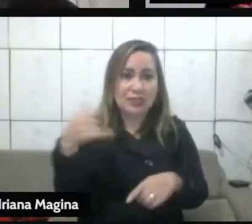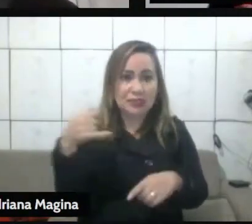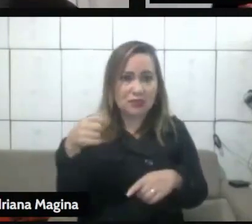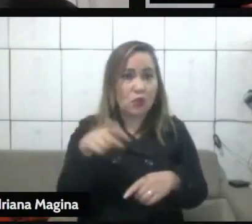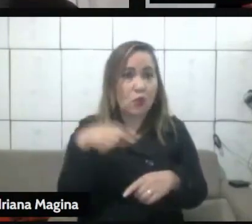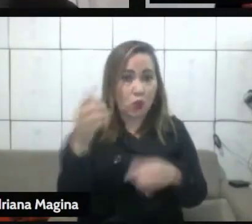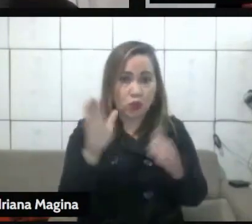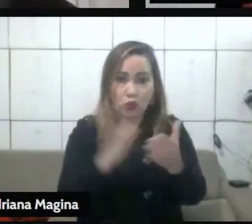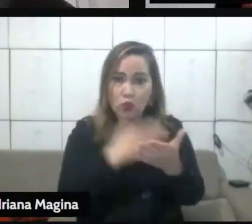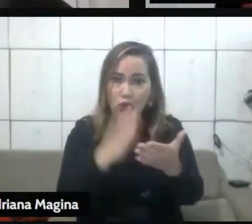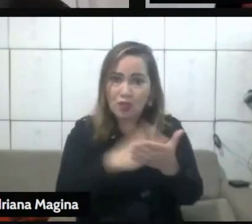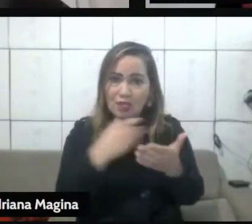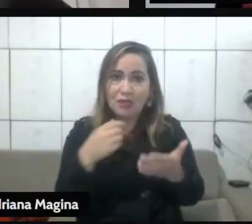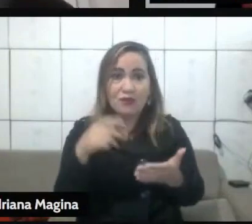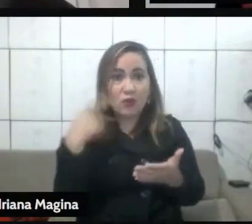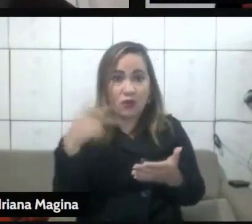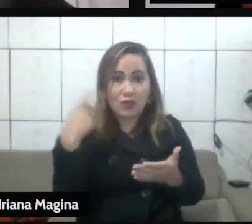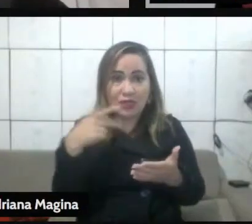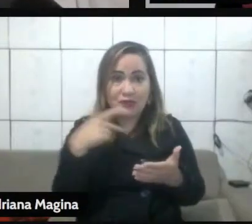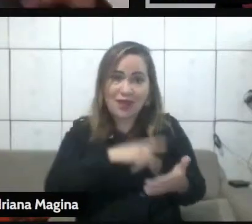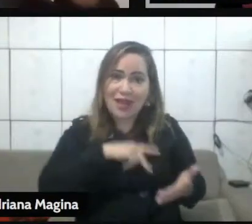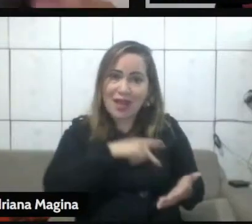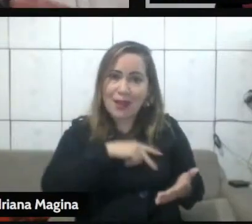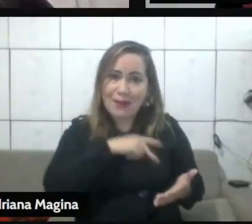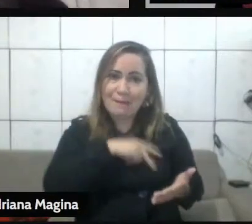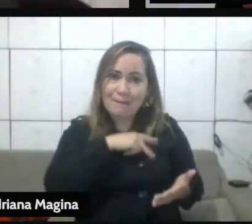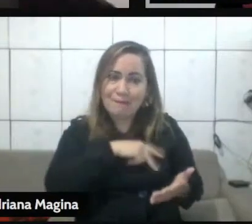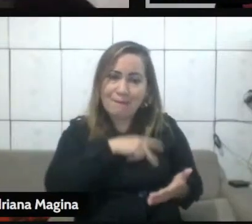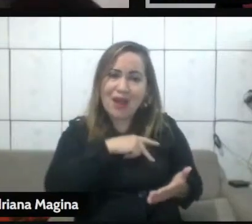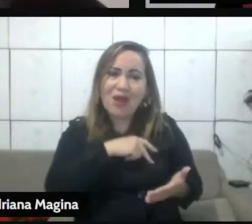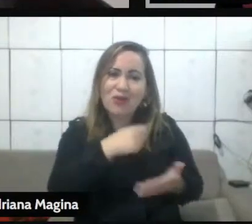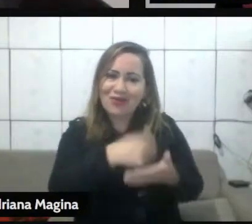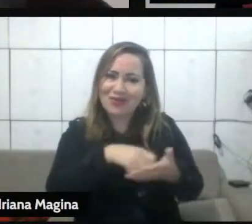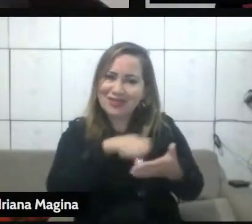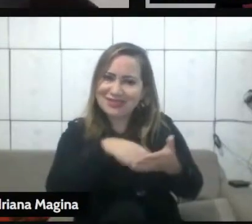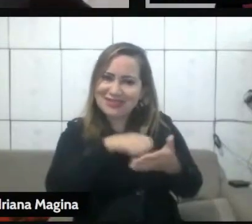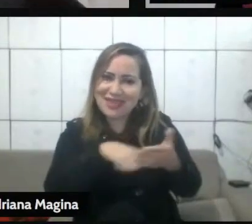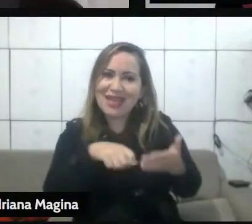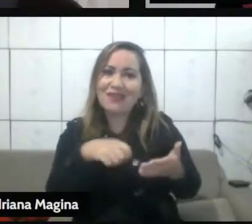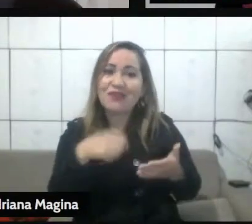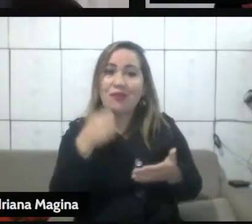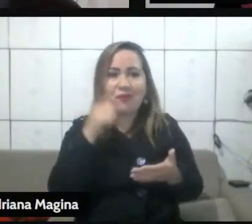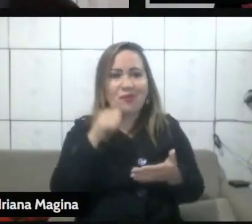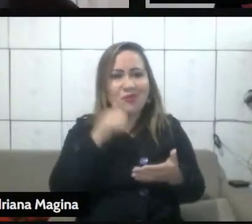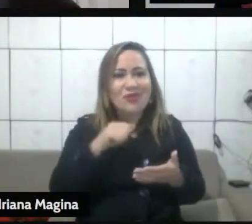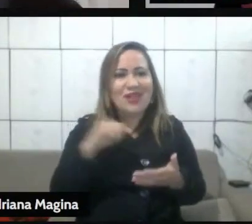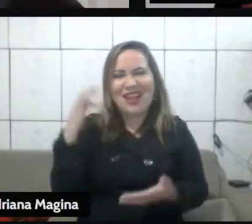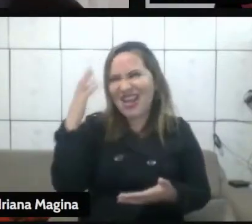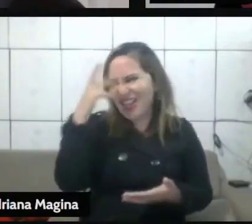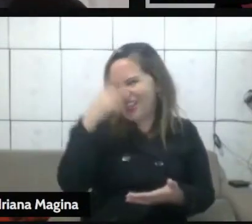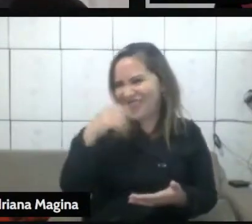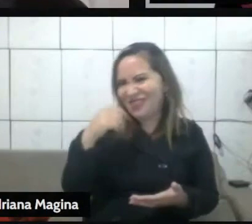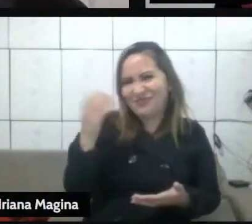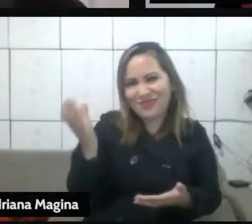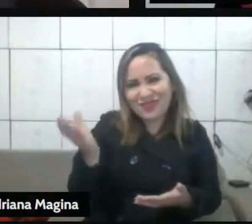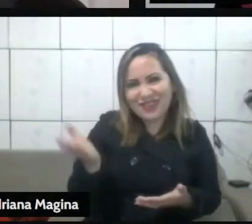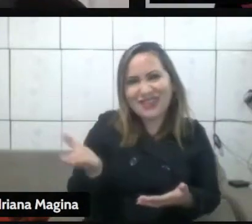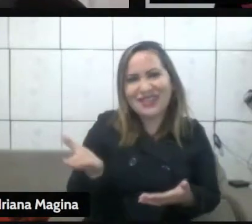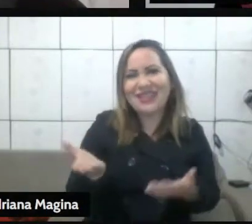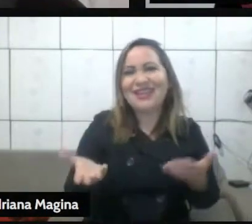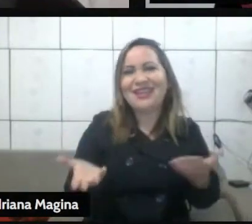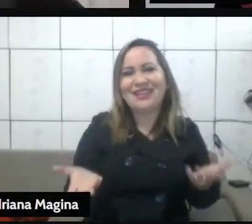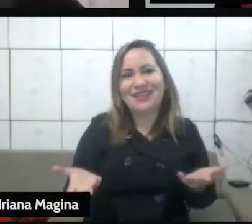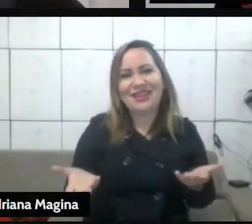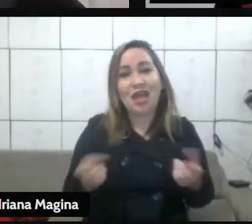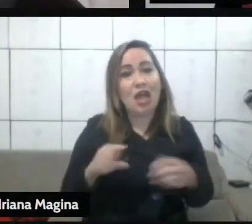que Paulo chama a Tecla de muito bonita e fica meio assim, balançado por ela. E talvez esse fosse o seu espinho na carne,